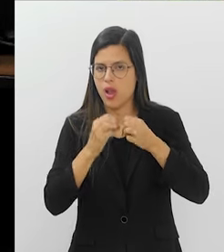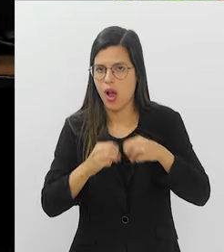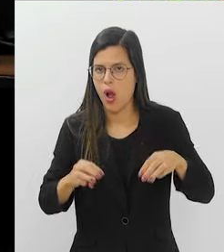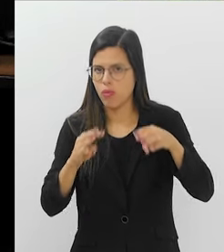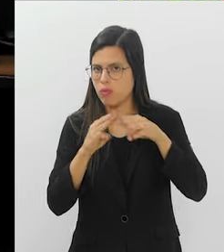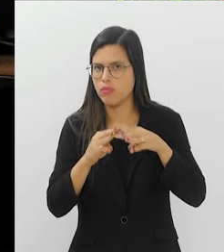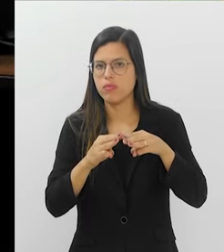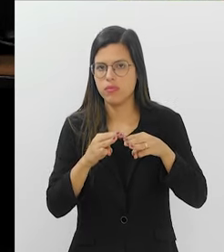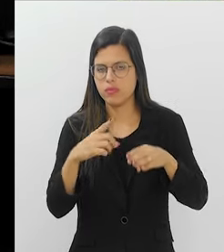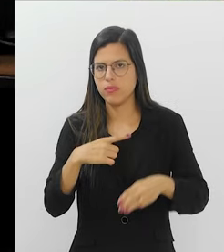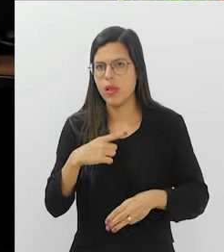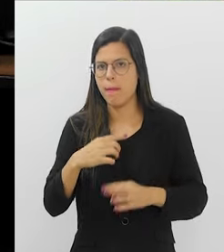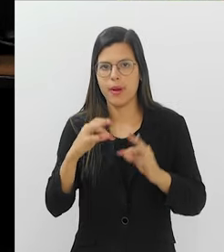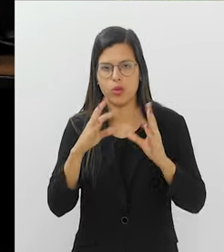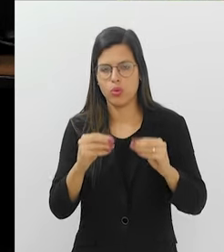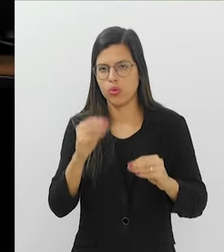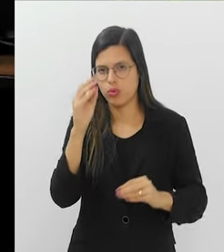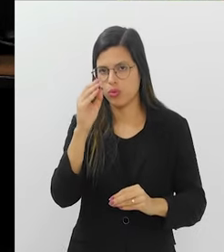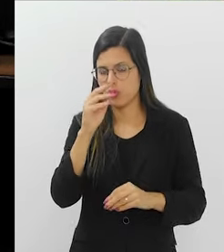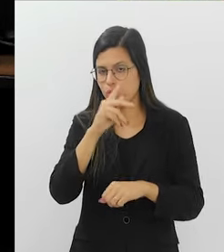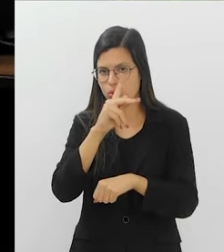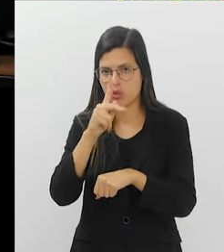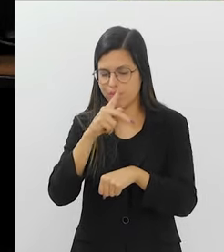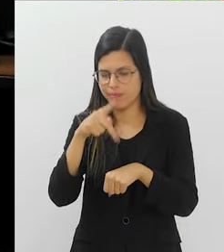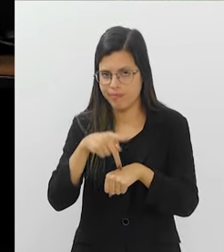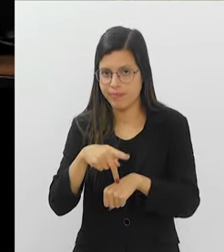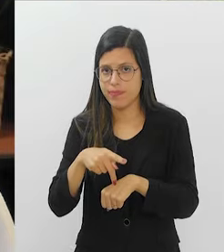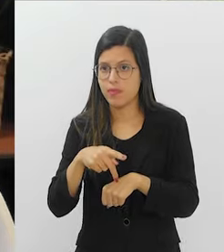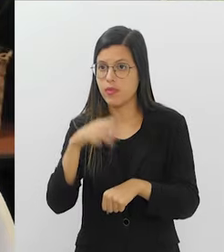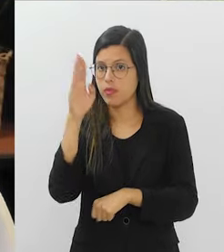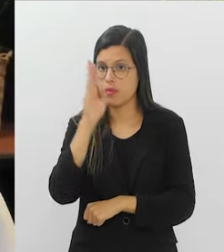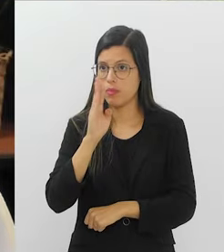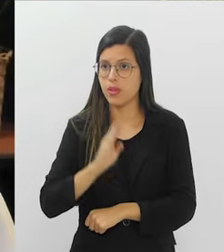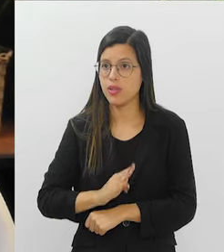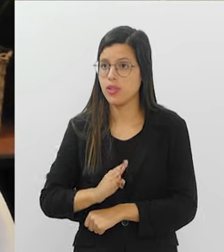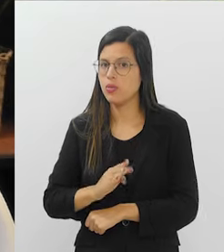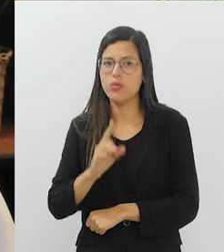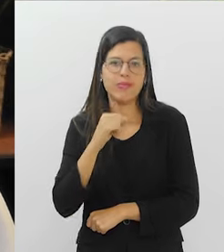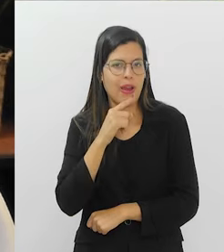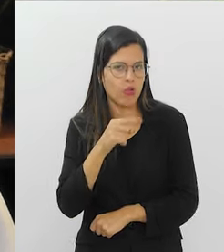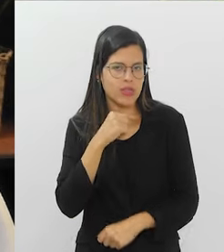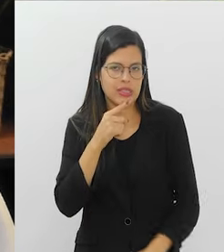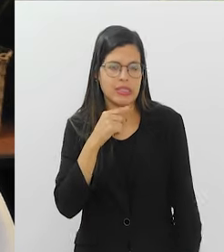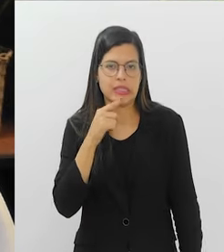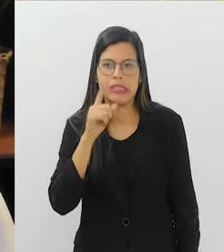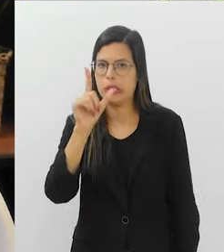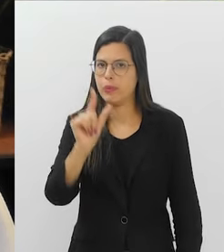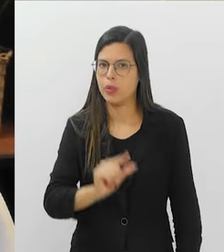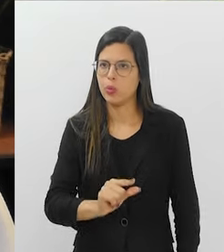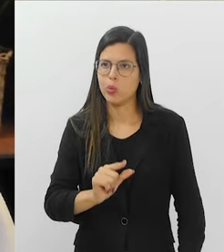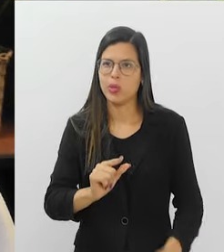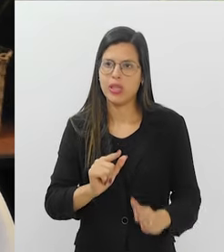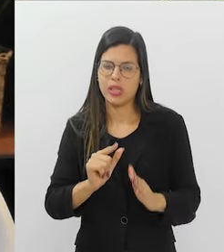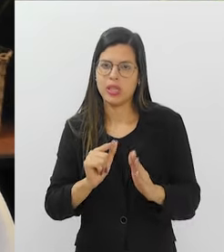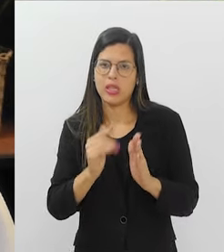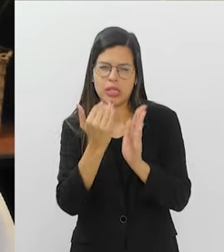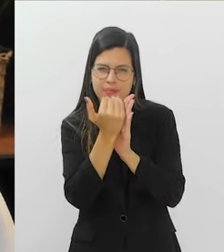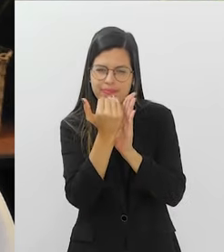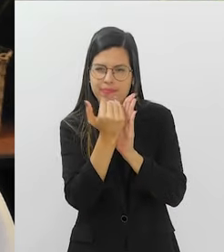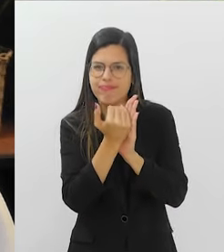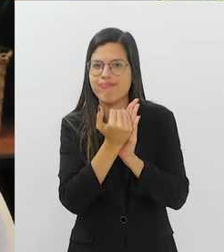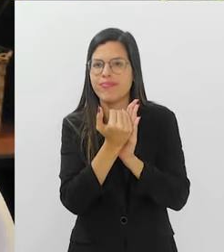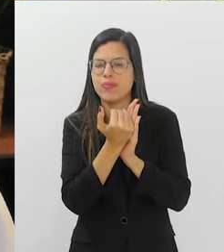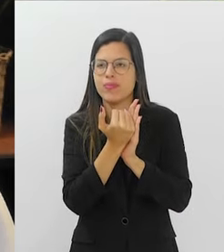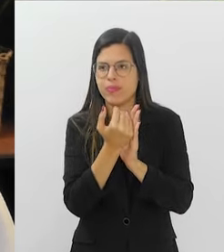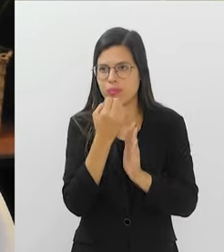que a ONU prevê para todos os países. Justamente. Você vê, o Brasil não vai alcançar essa taxa, que